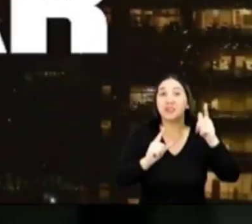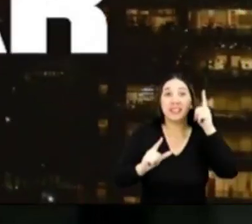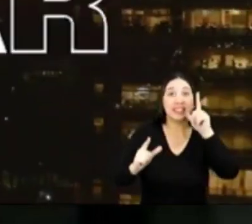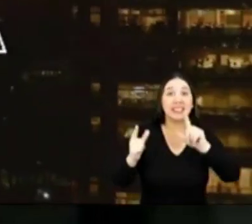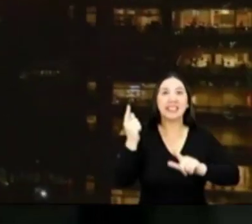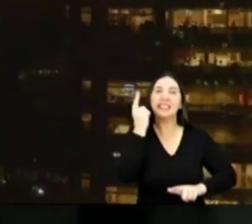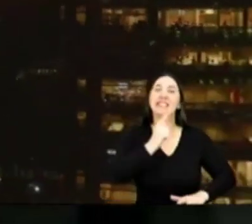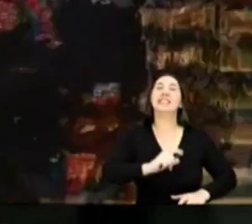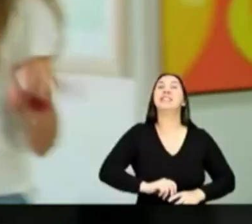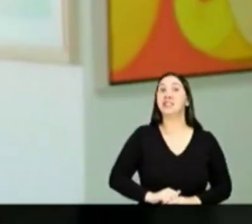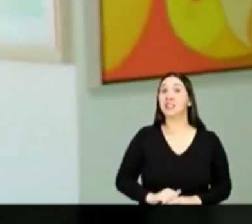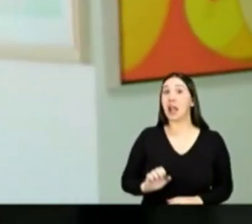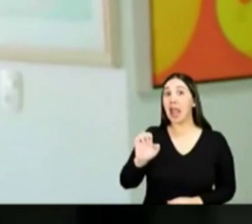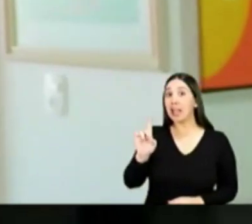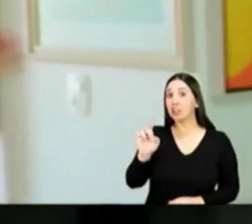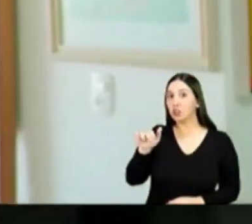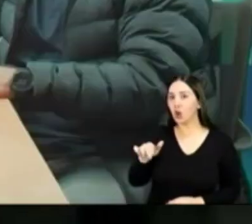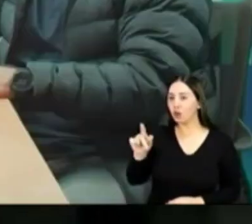brilhar.